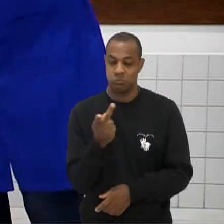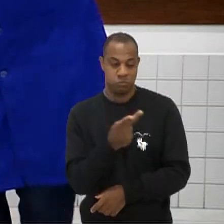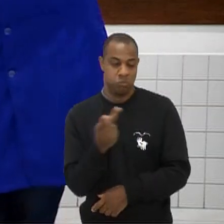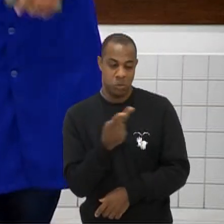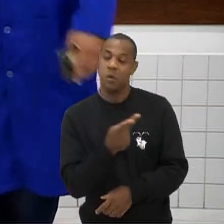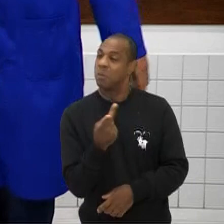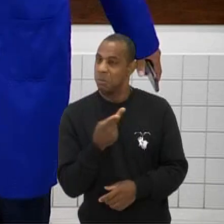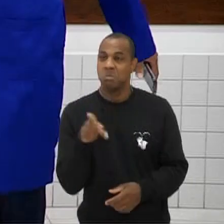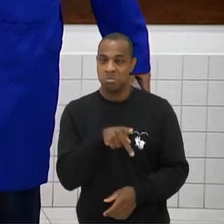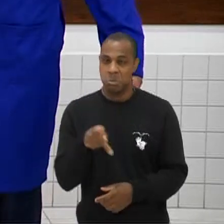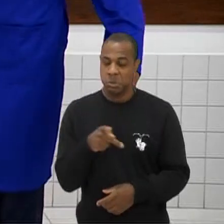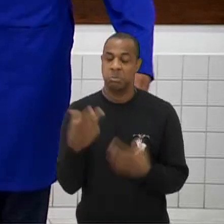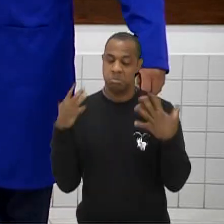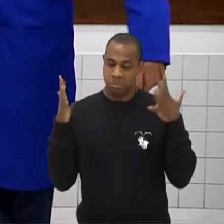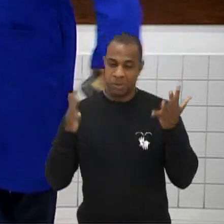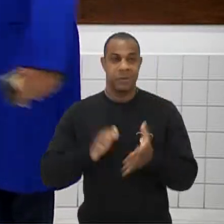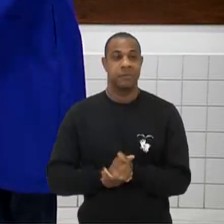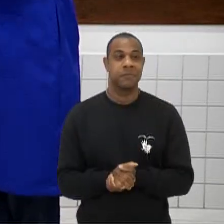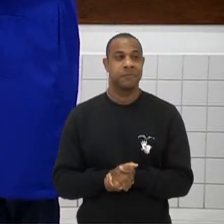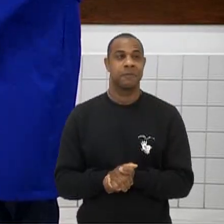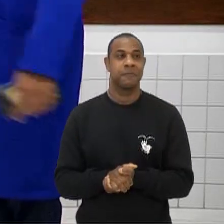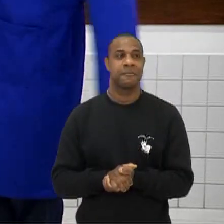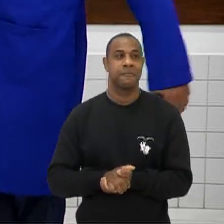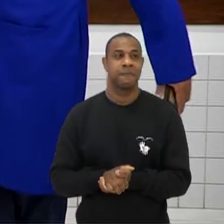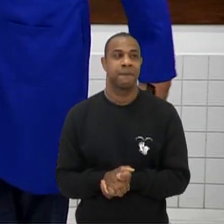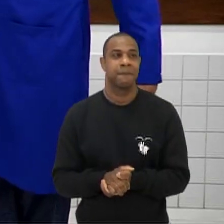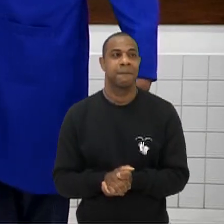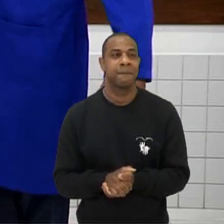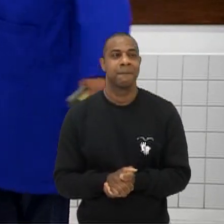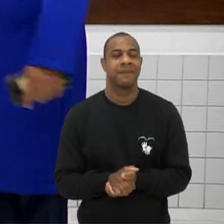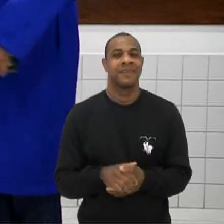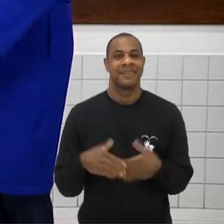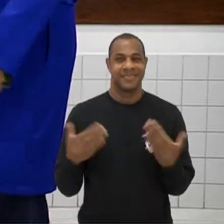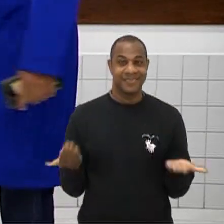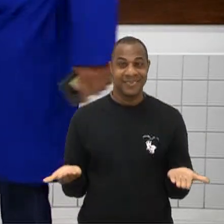show de aula Espetáculo Acho que eles adoram Participar hoje